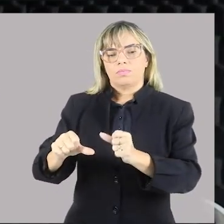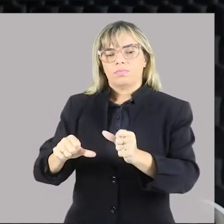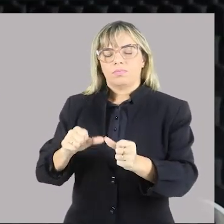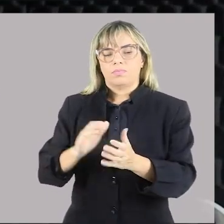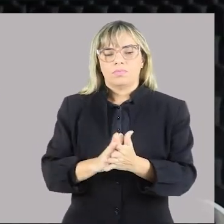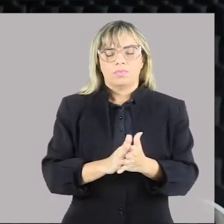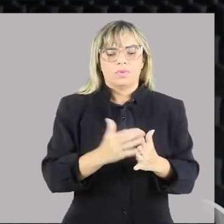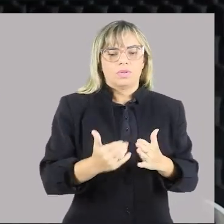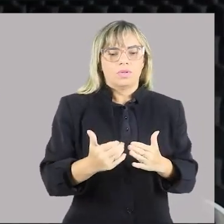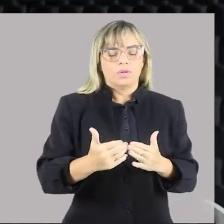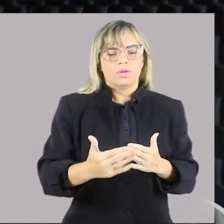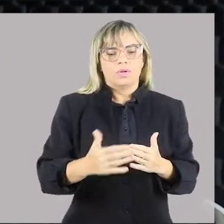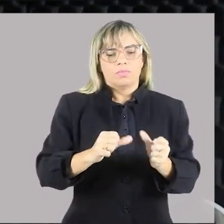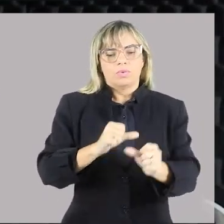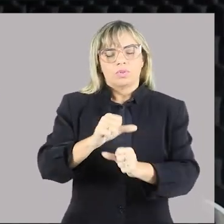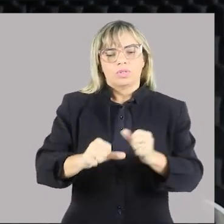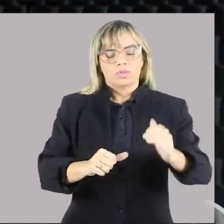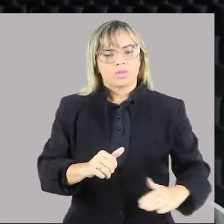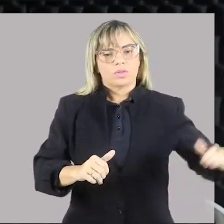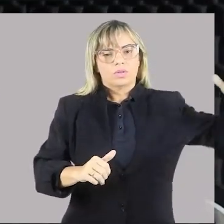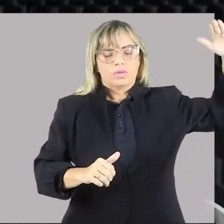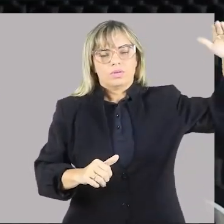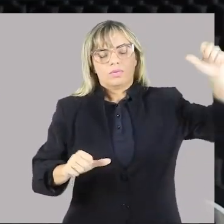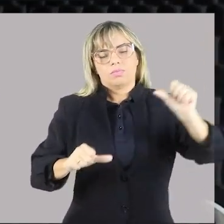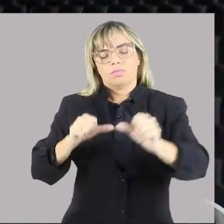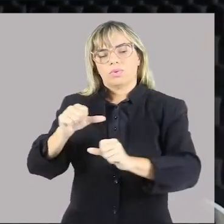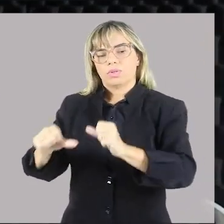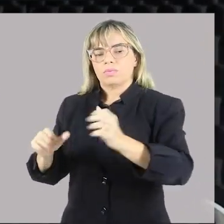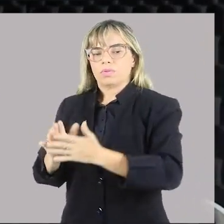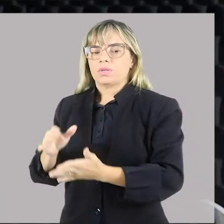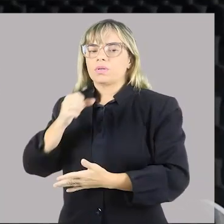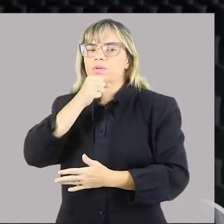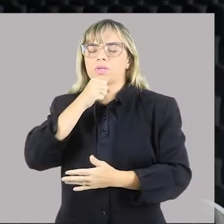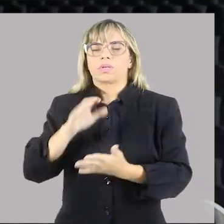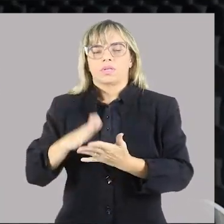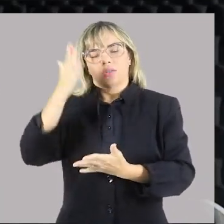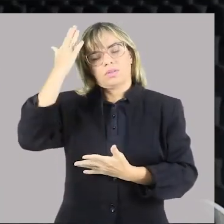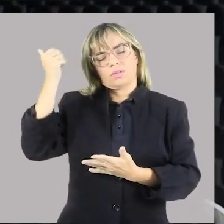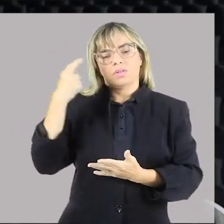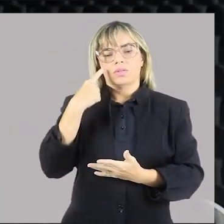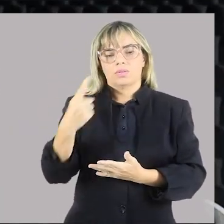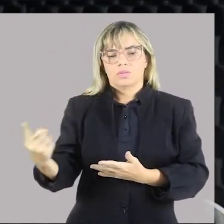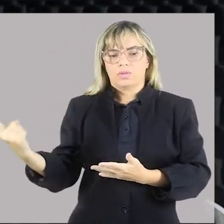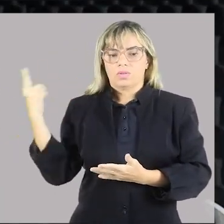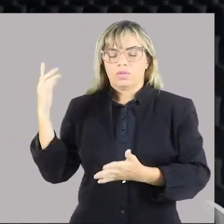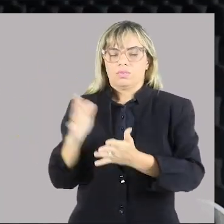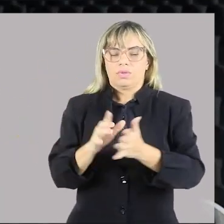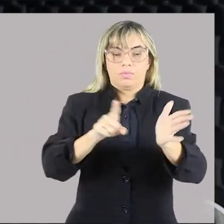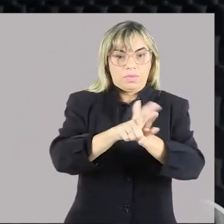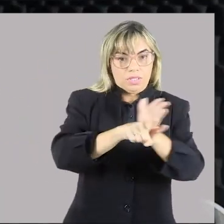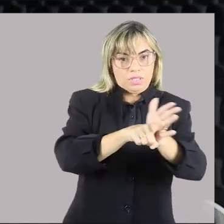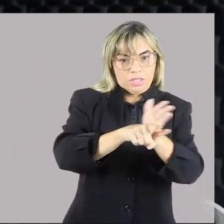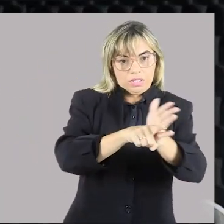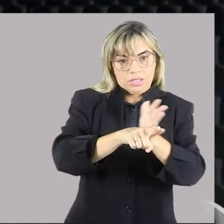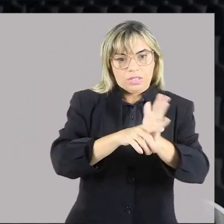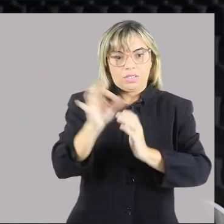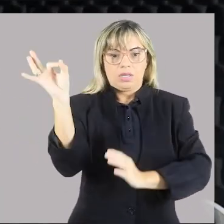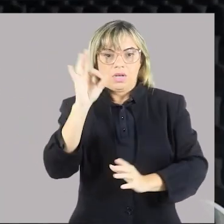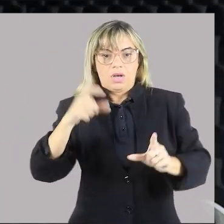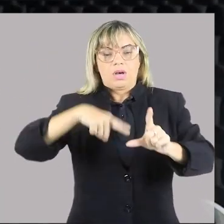saindo daquela faixa de adultos, né, para os idosos. A gente sabe disso. São os dados, são as estatísticas.